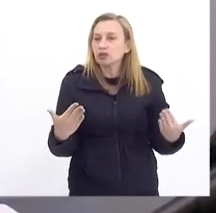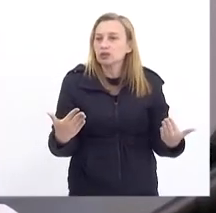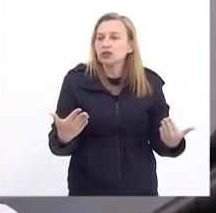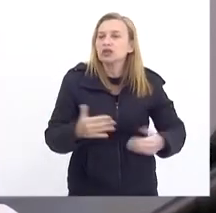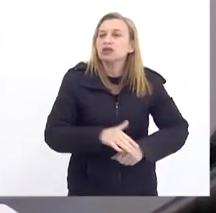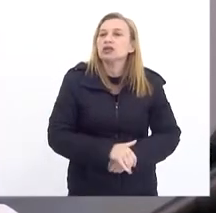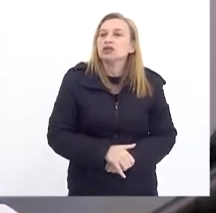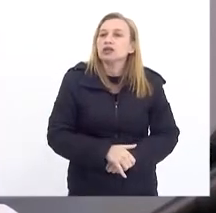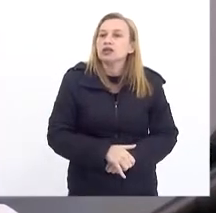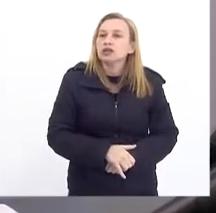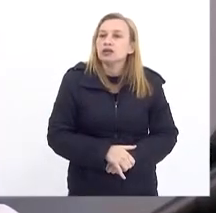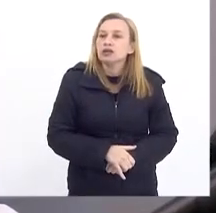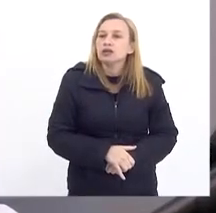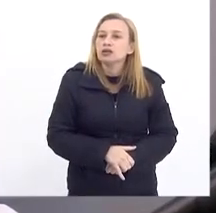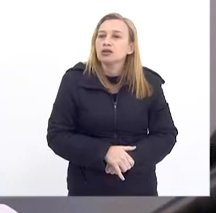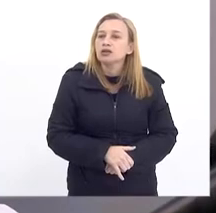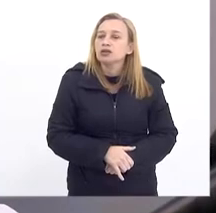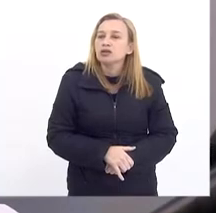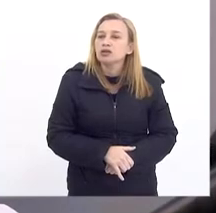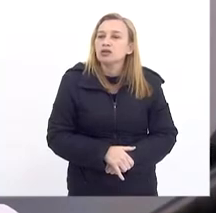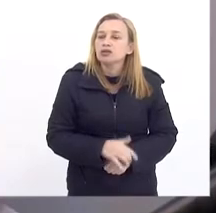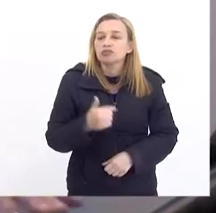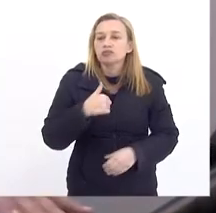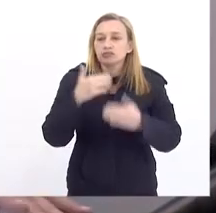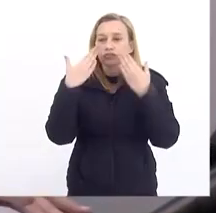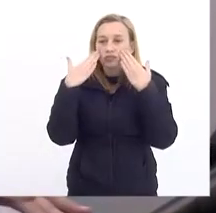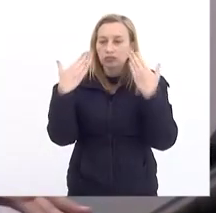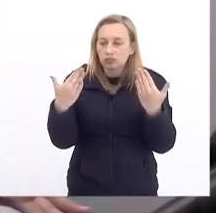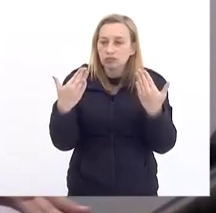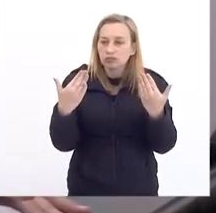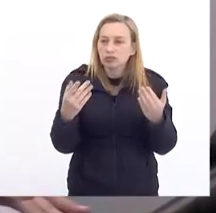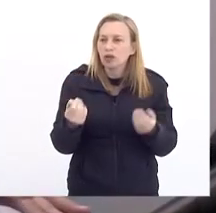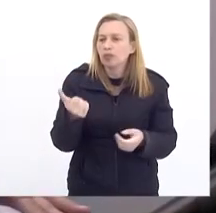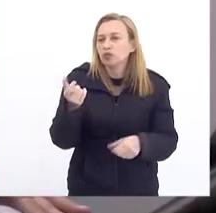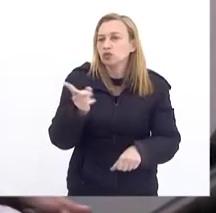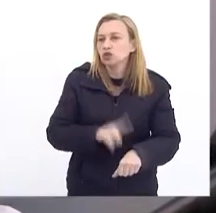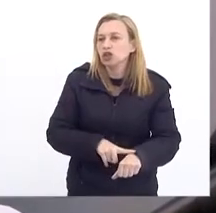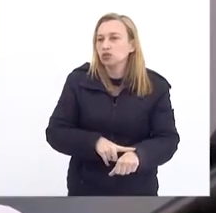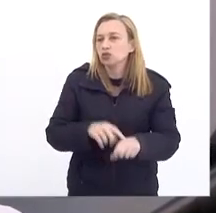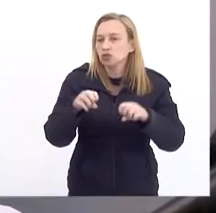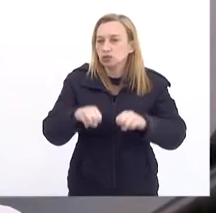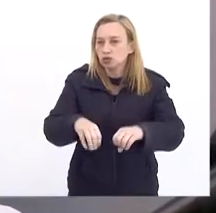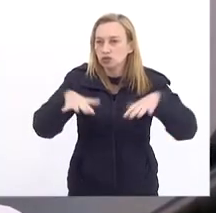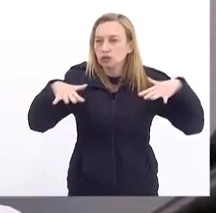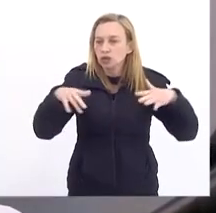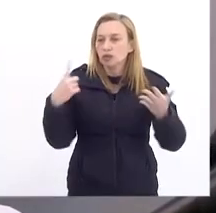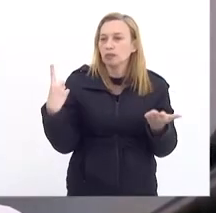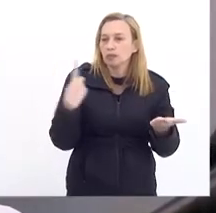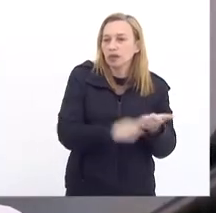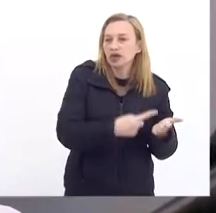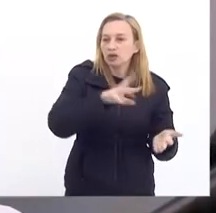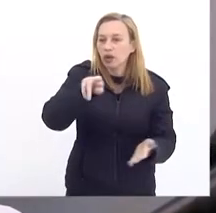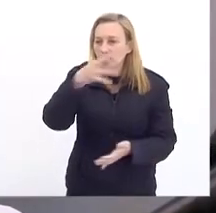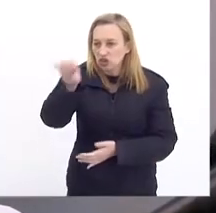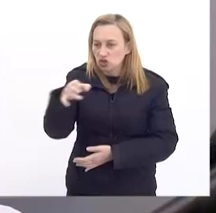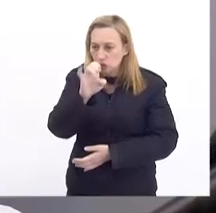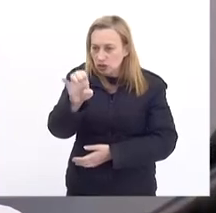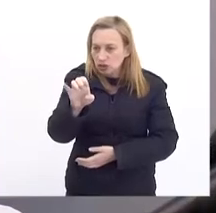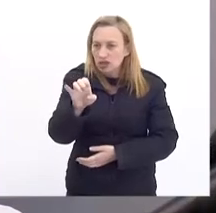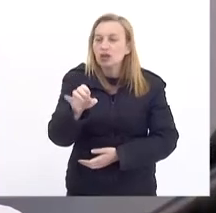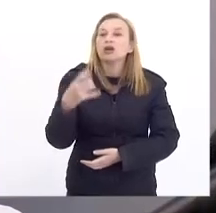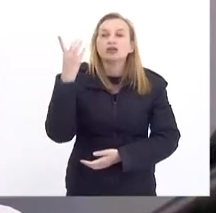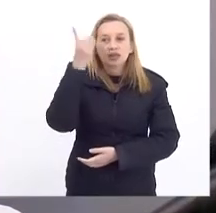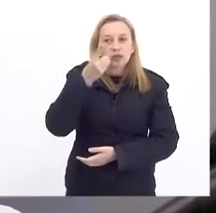quando eu apresentei, há pouco tempo atrás, no plenário, o Pacto RJ, deputado Márcio